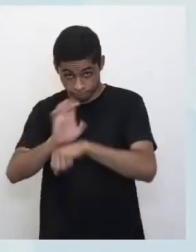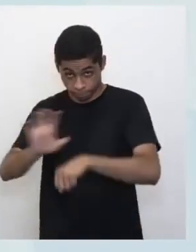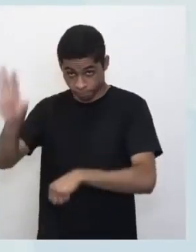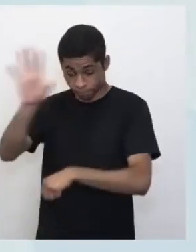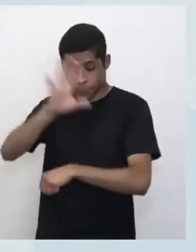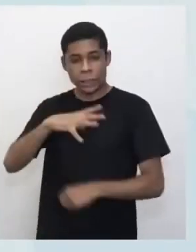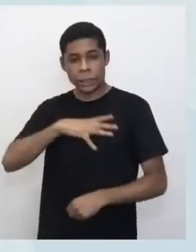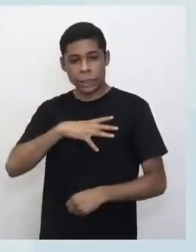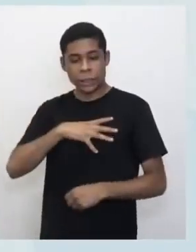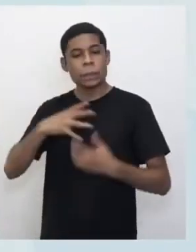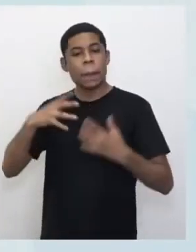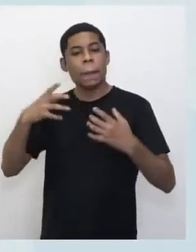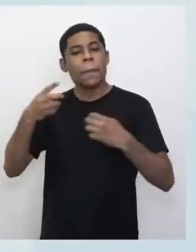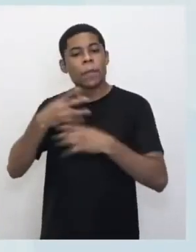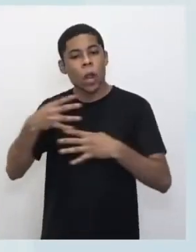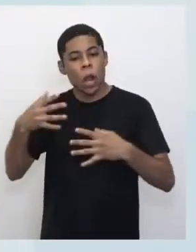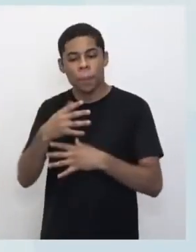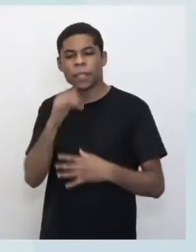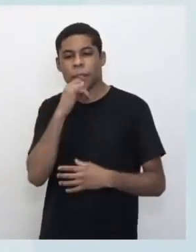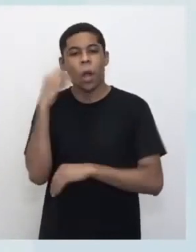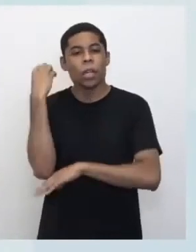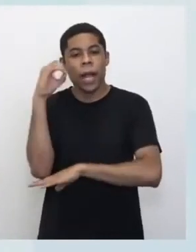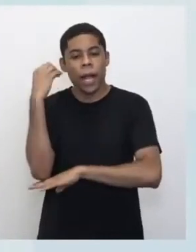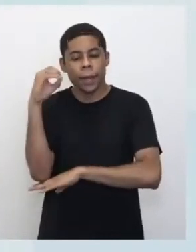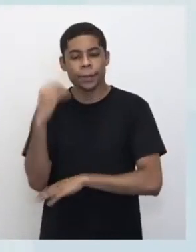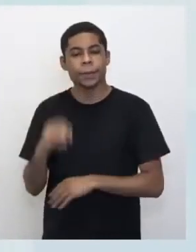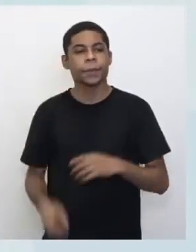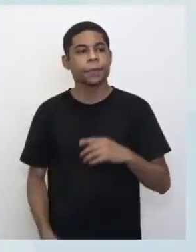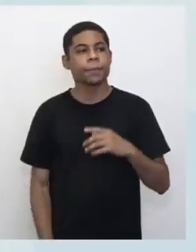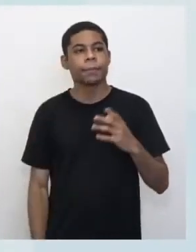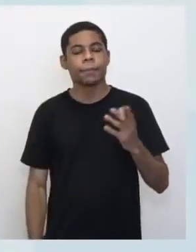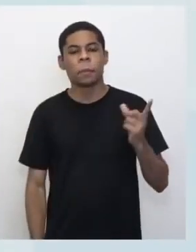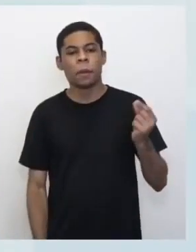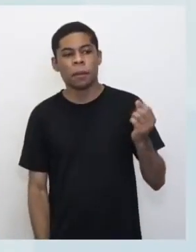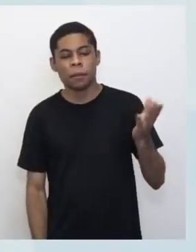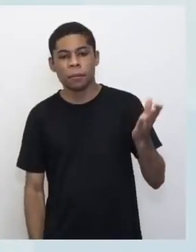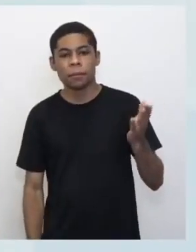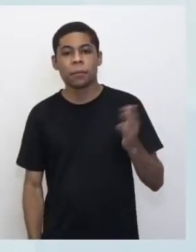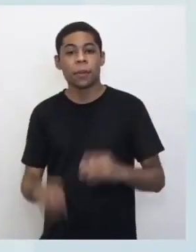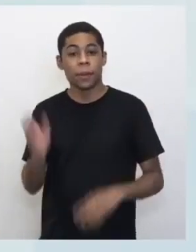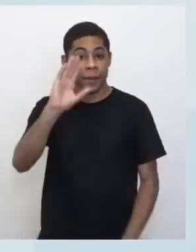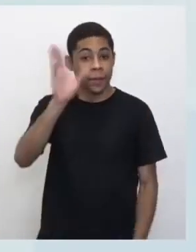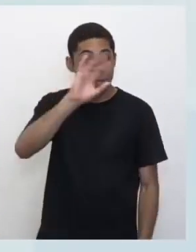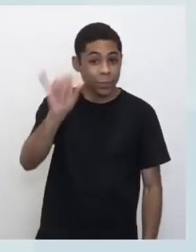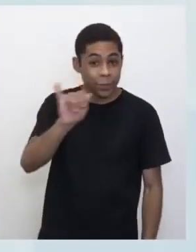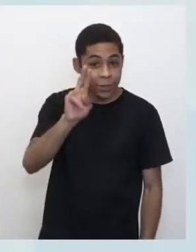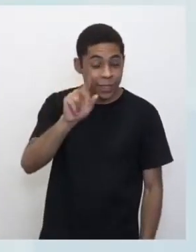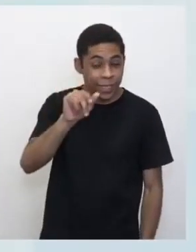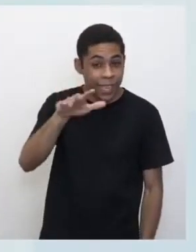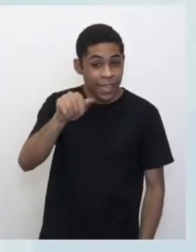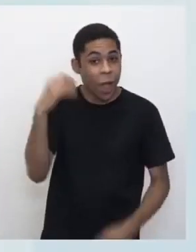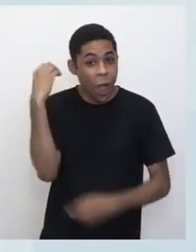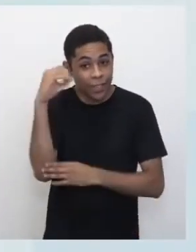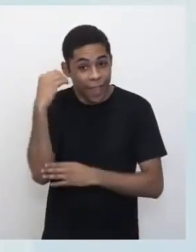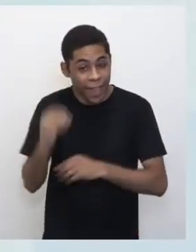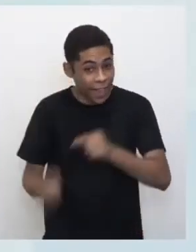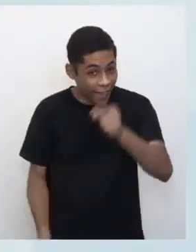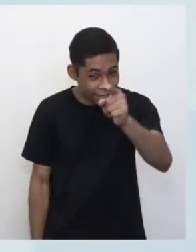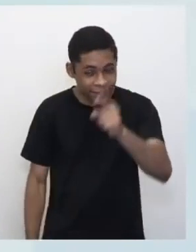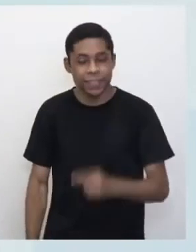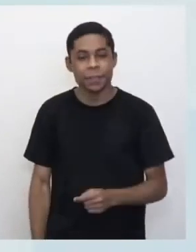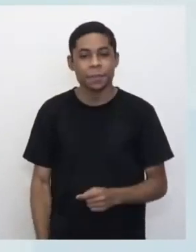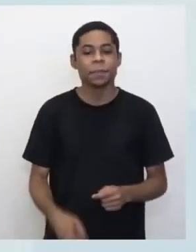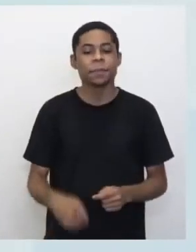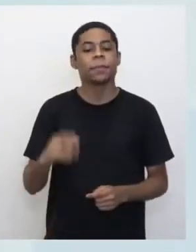metropolitana, por exemplo, como Osasco, né, Félix aqui, Alô Juliana, que também é lá de Osasco, canal